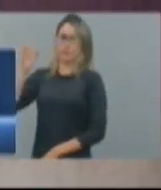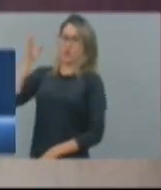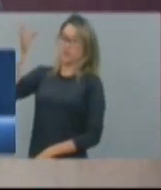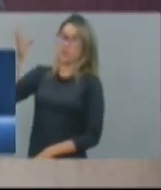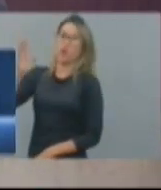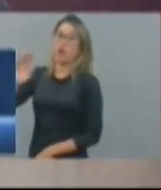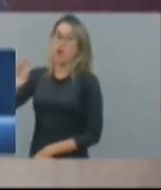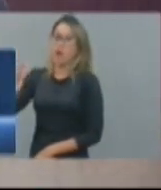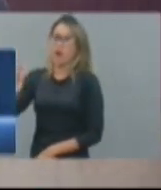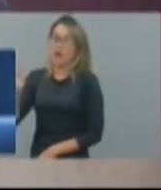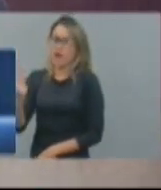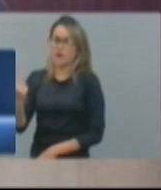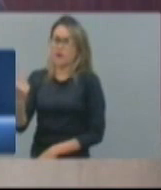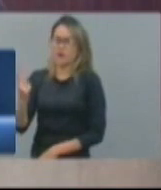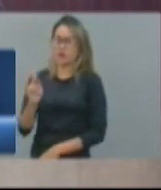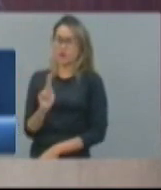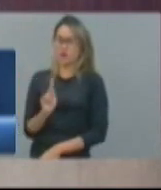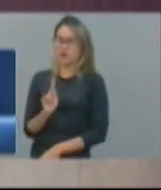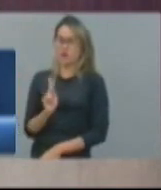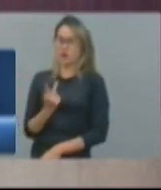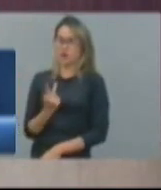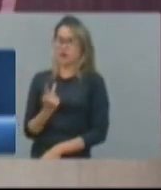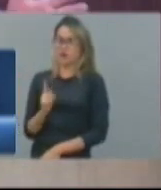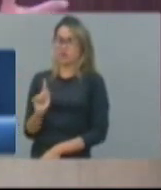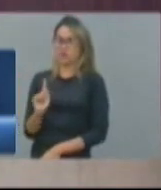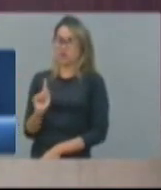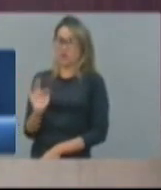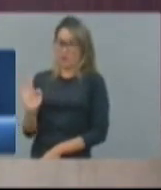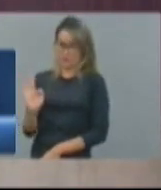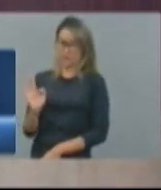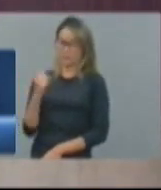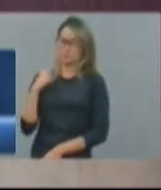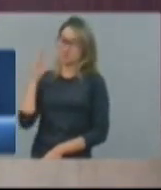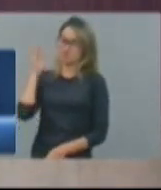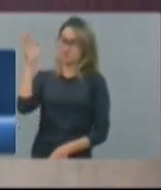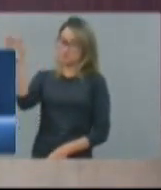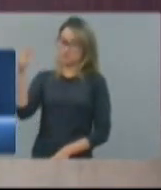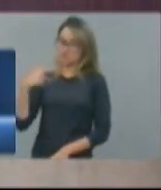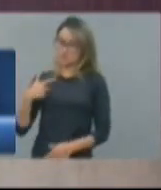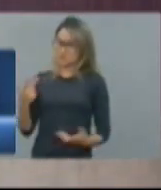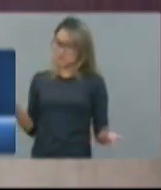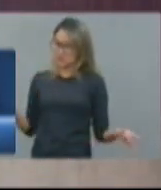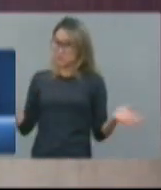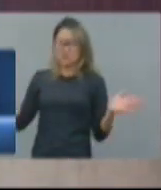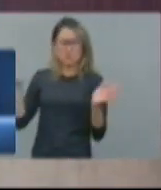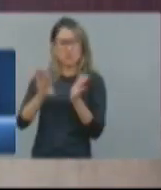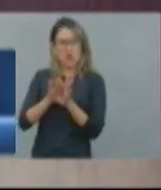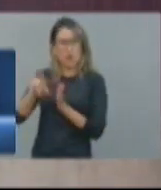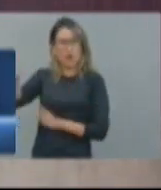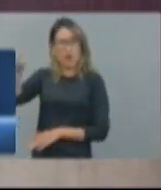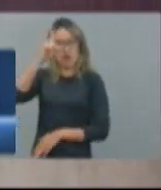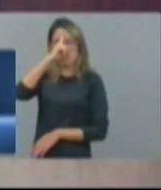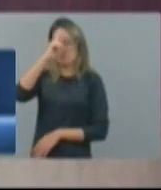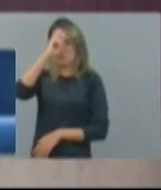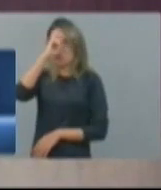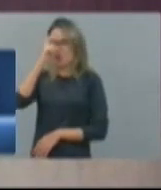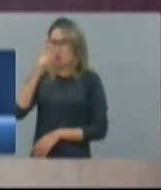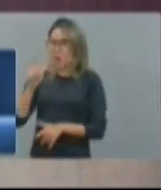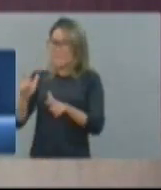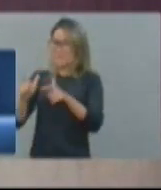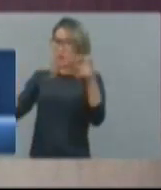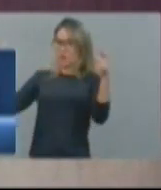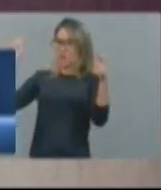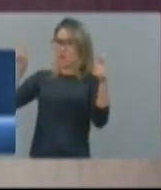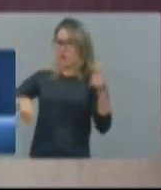contratadas são de cooperativas. É evidente que não se faz concurso há muitos anos. quando possível a parte, no Pois não, doutora